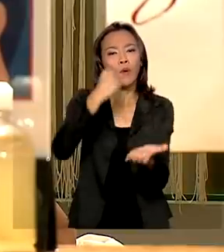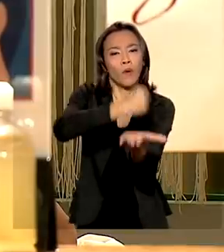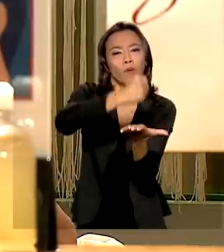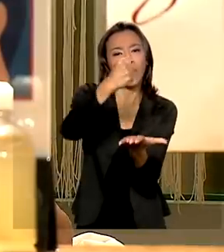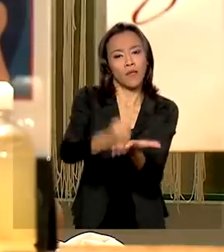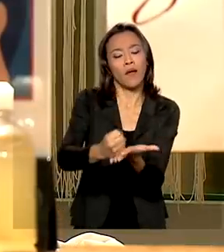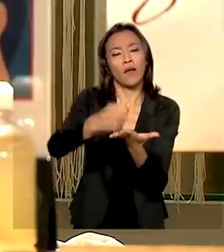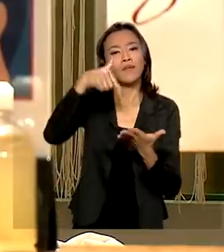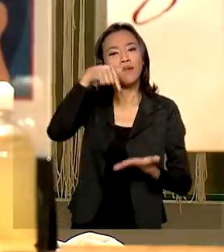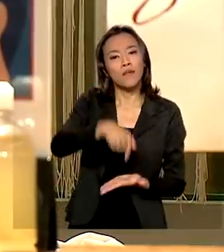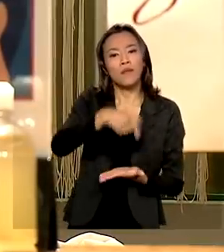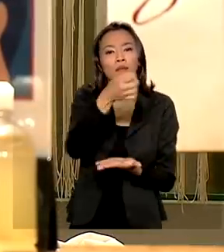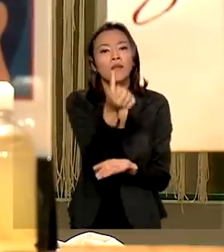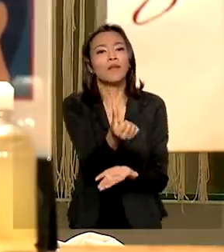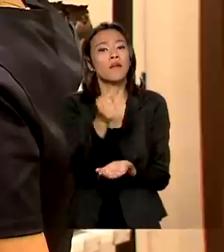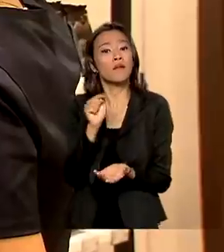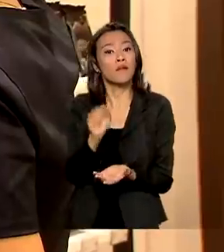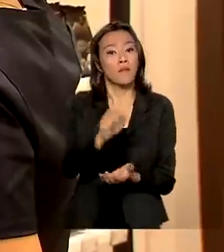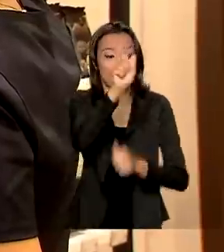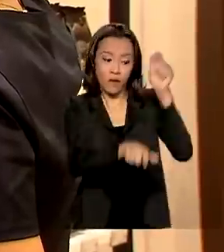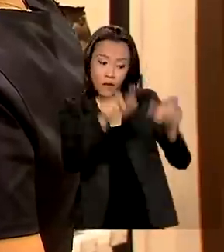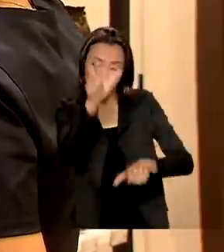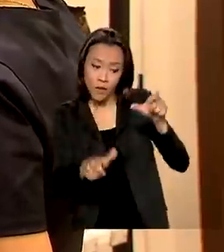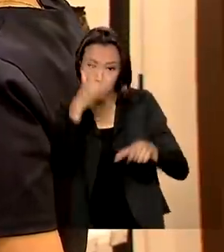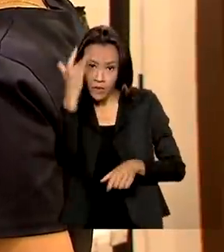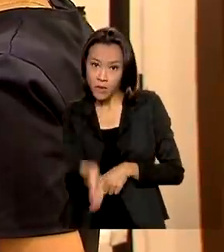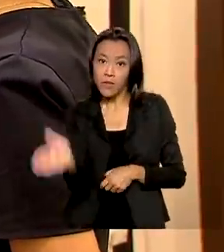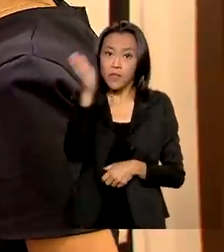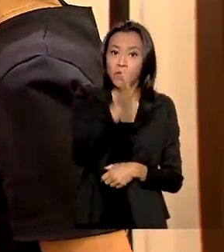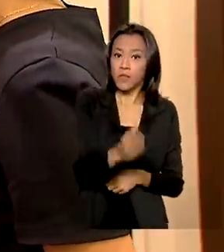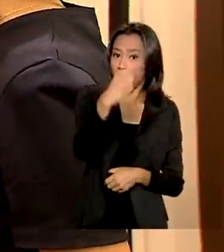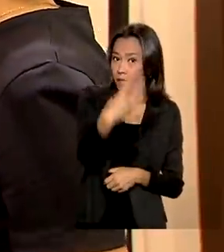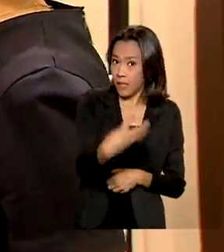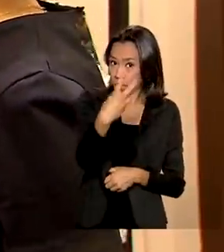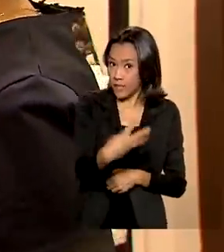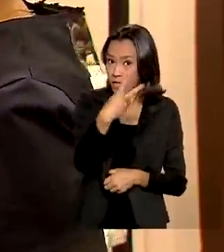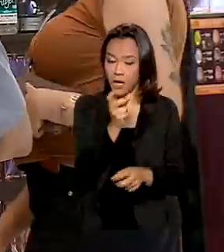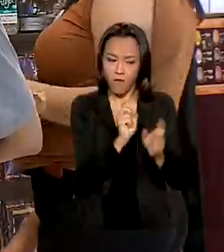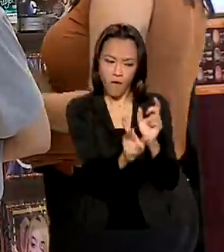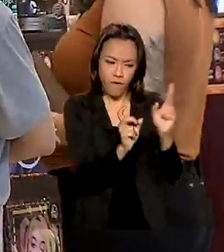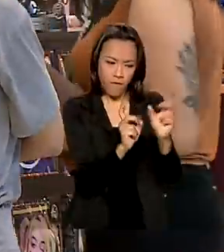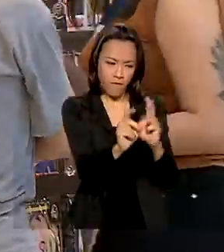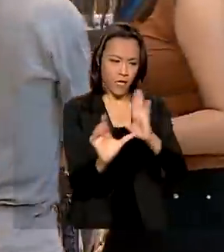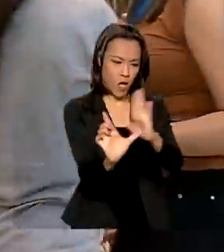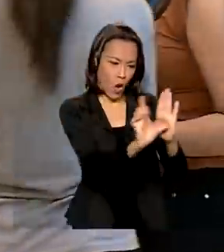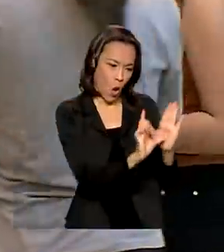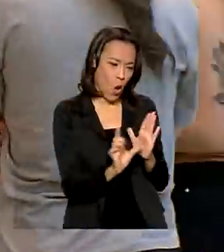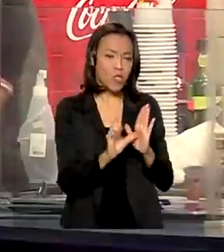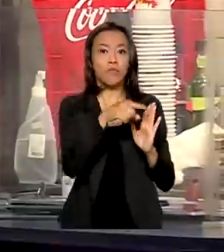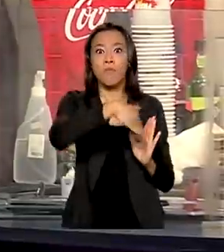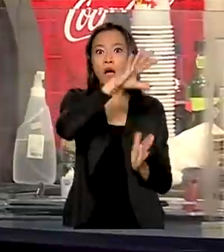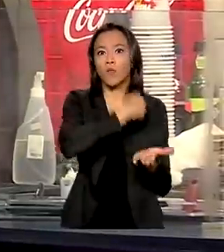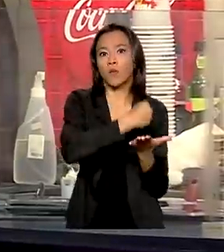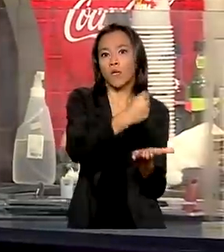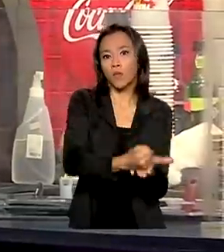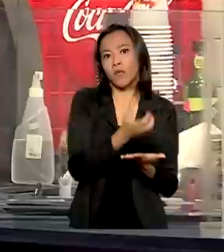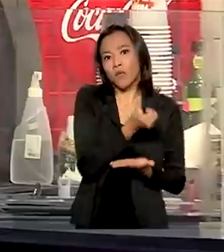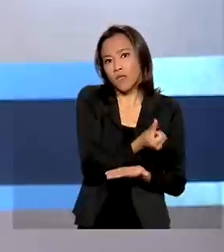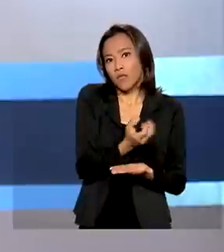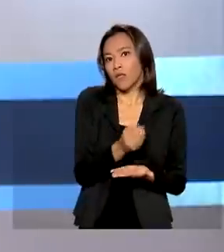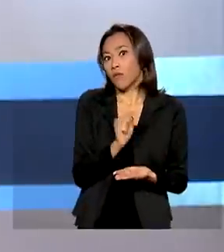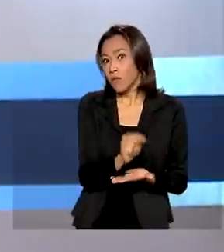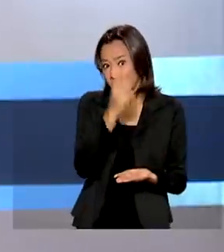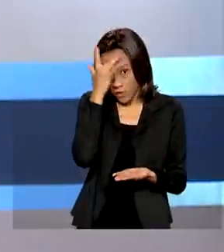76 mil brasileiros. Em terceiro lugar, ficou o comércio, que empregou mais de 60 mil pessoas.